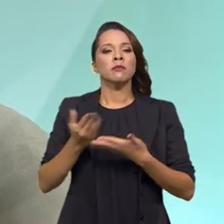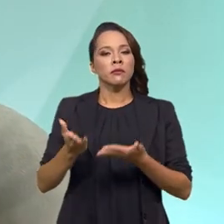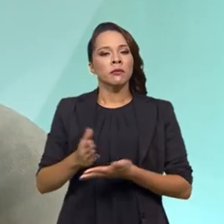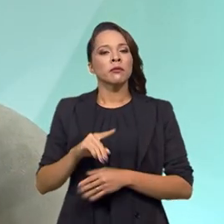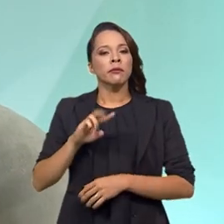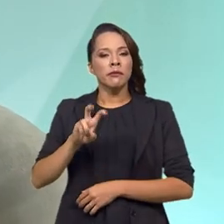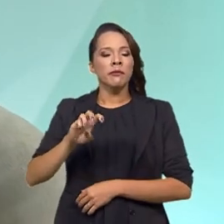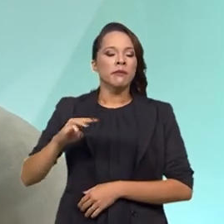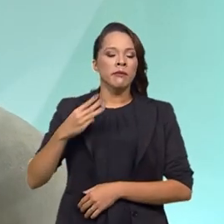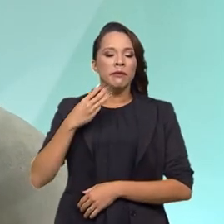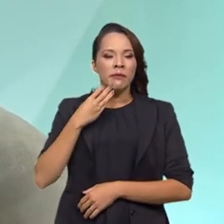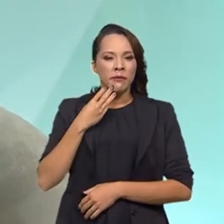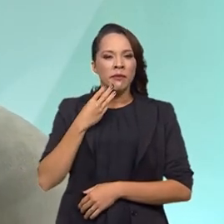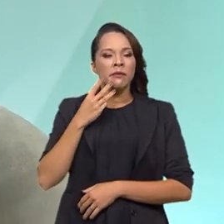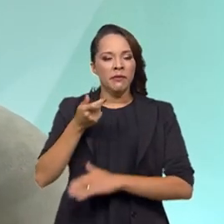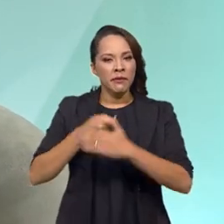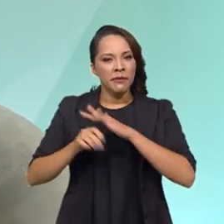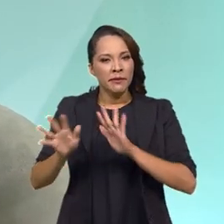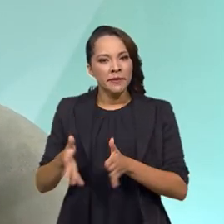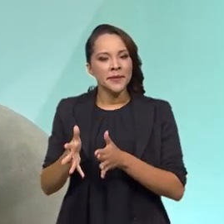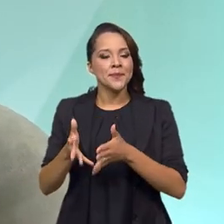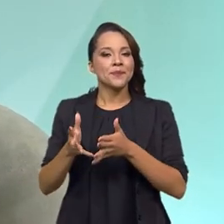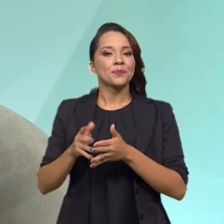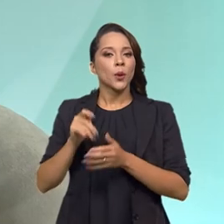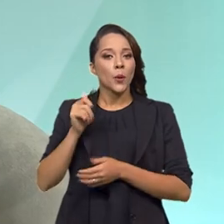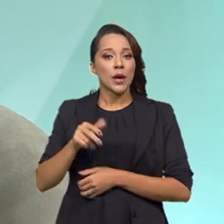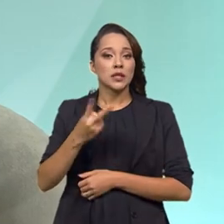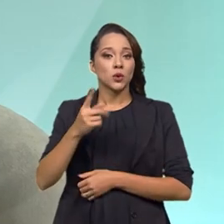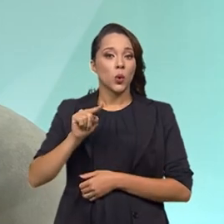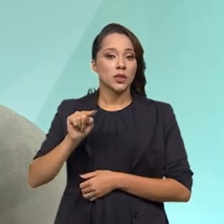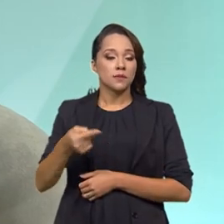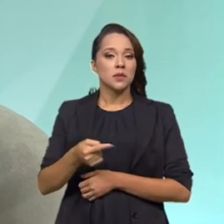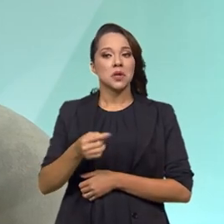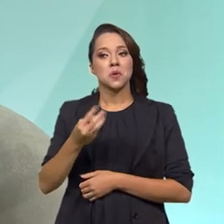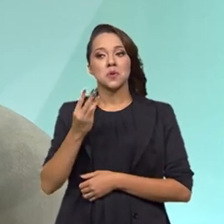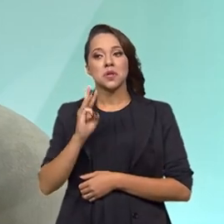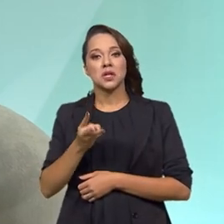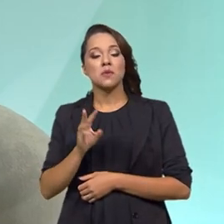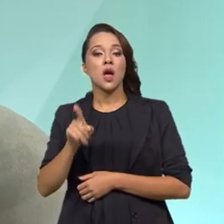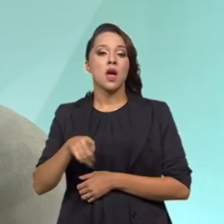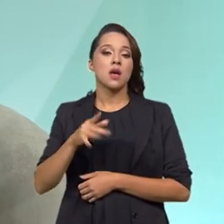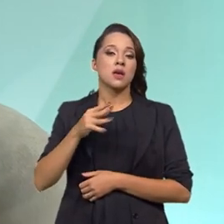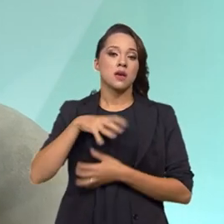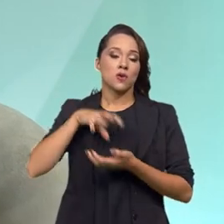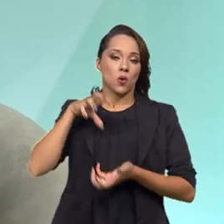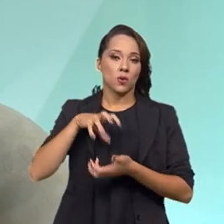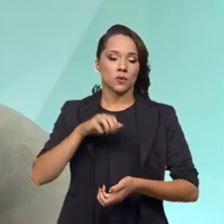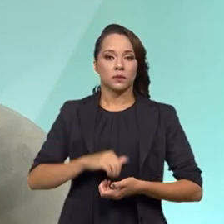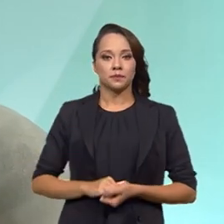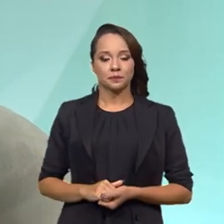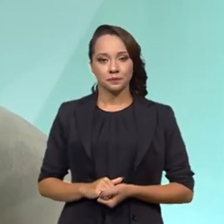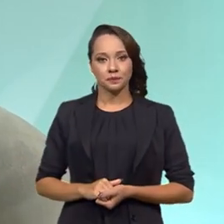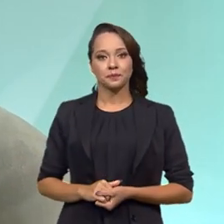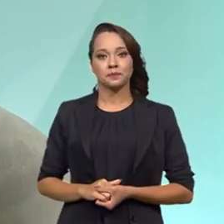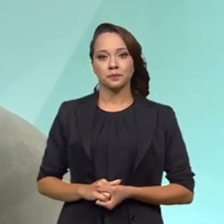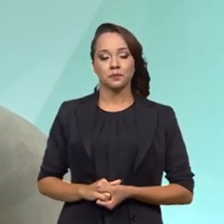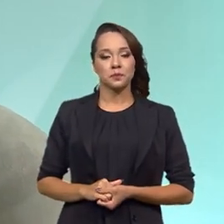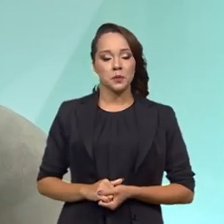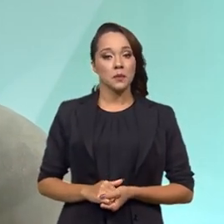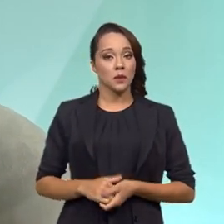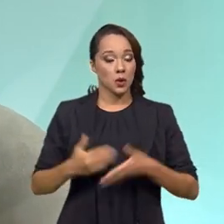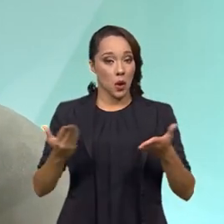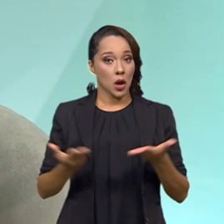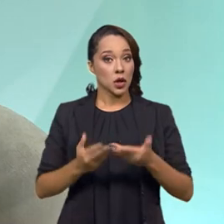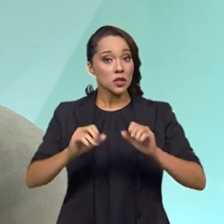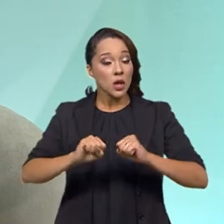milhões que nós investimos, quase 2 mil a 3 mil idosos de forma emergencial. Nós estamos